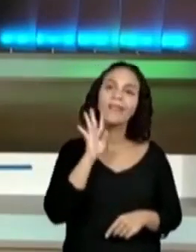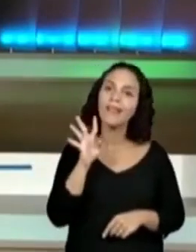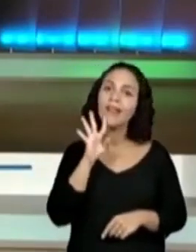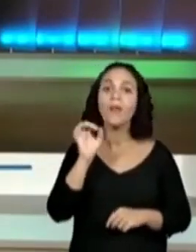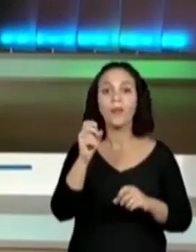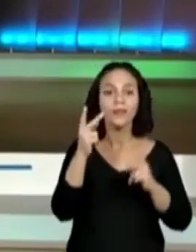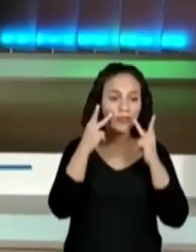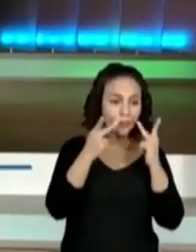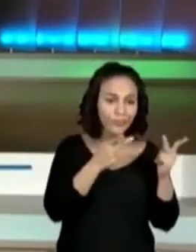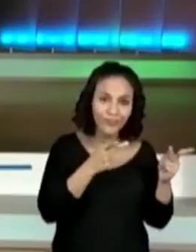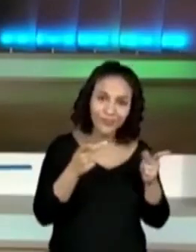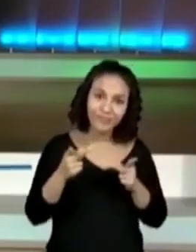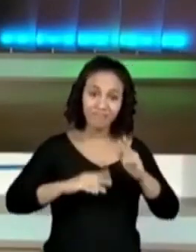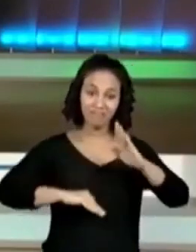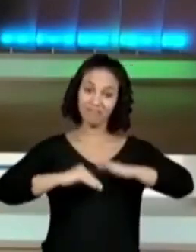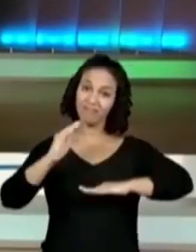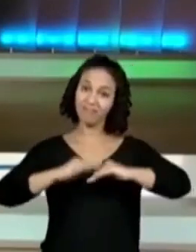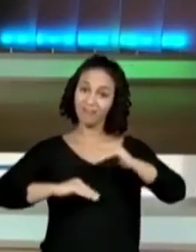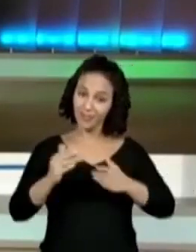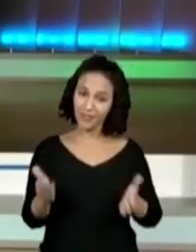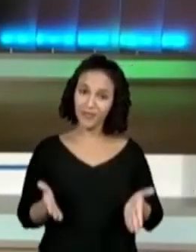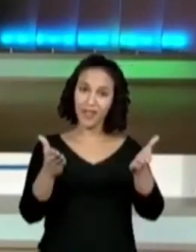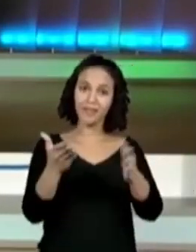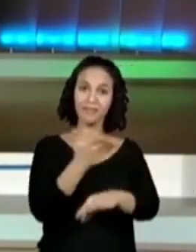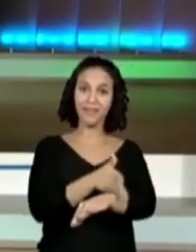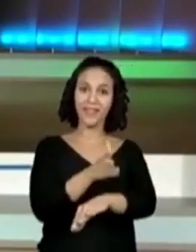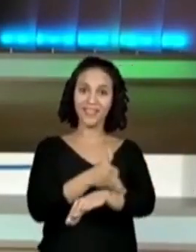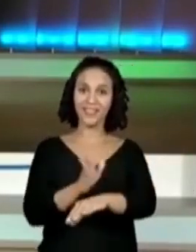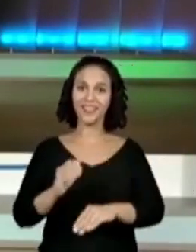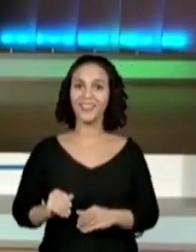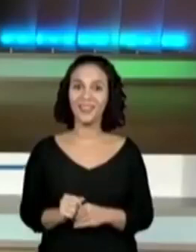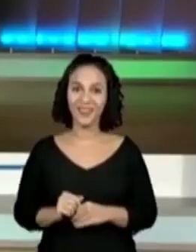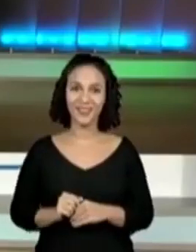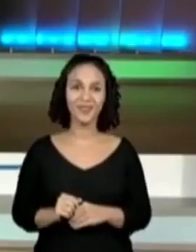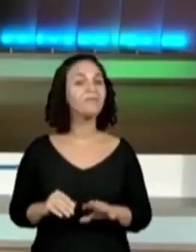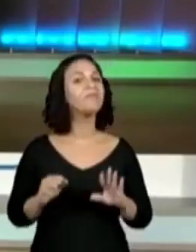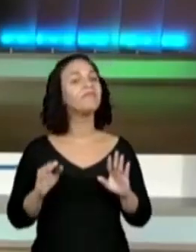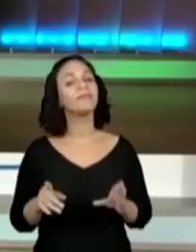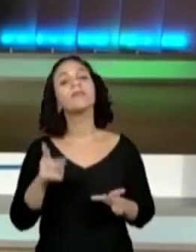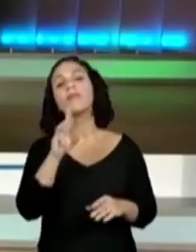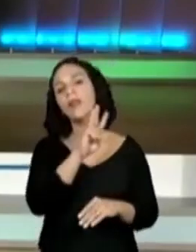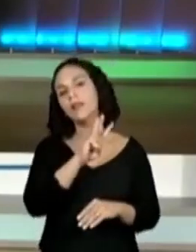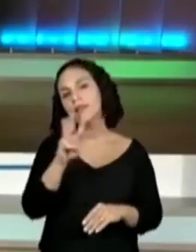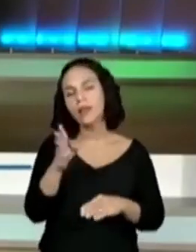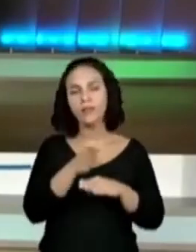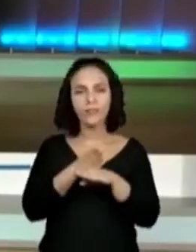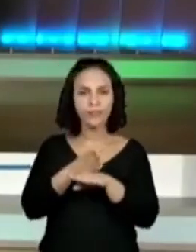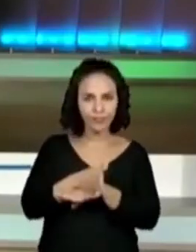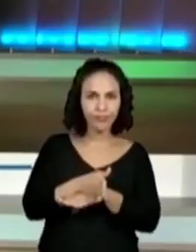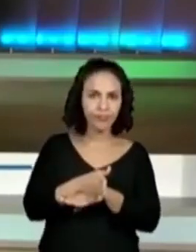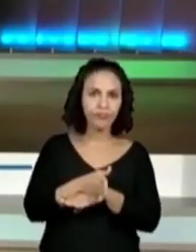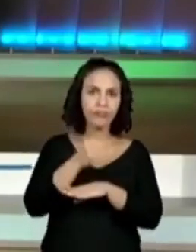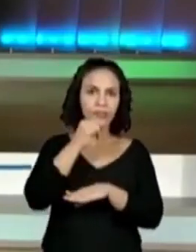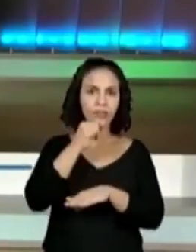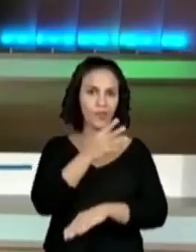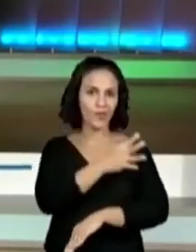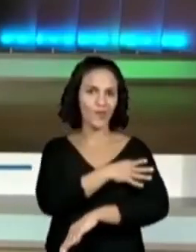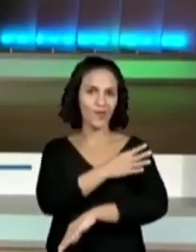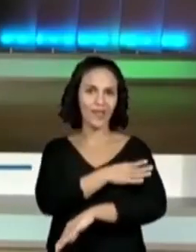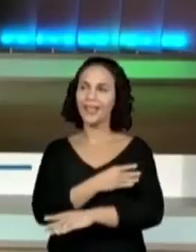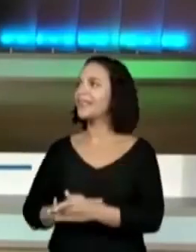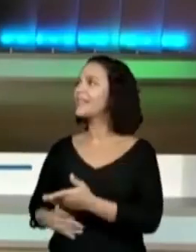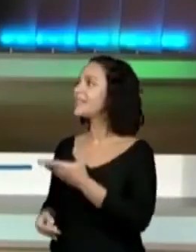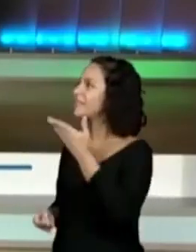fazer o treino na prática. Certo? Agora, vamos lá. A gente já sabe que acessar o site, essas pessoas aqui, né? Turminha do quarto ano.